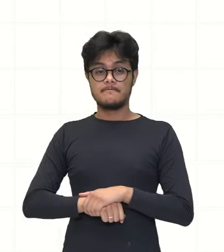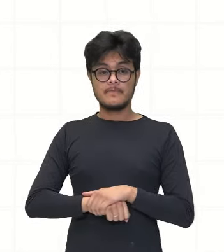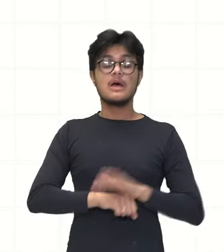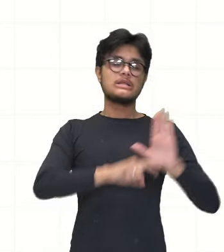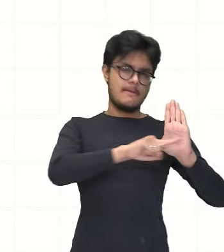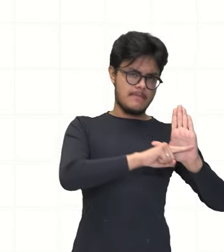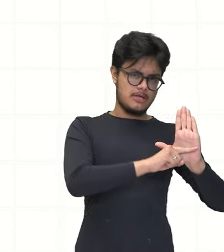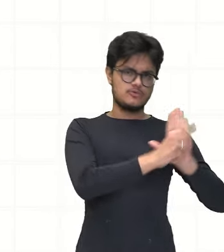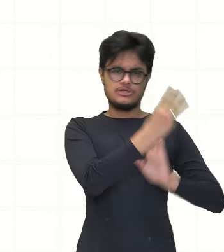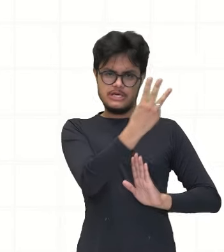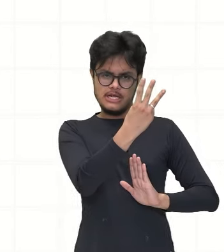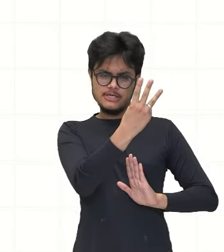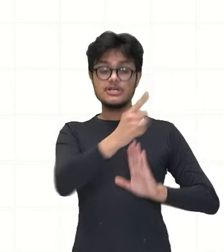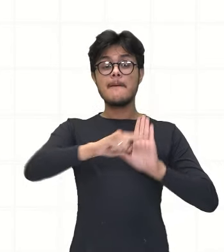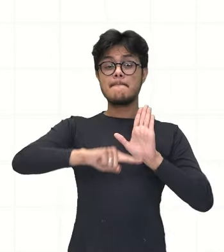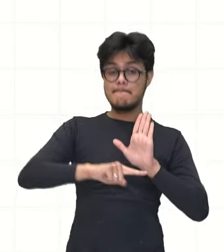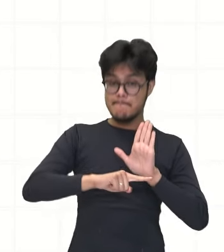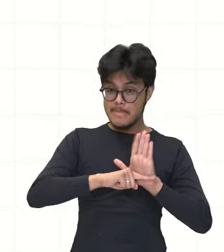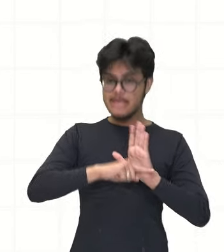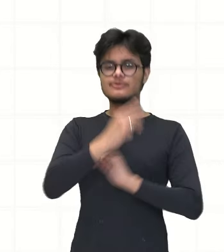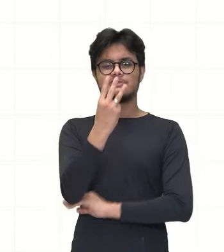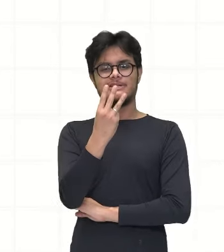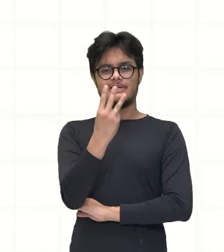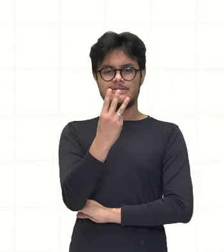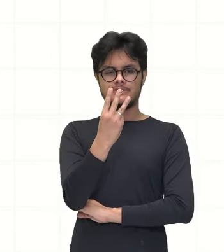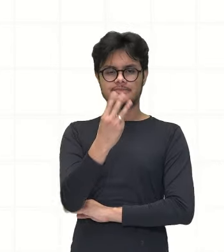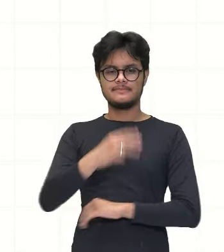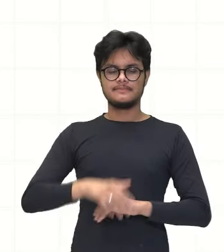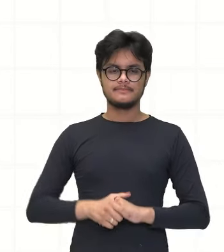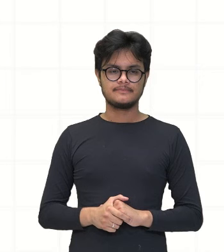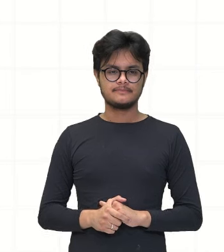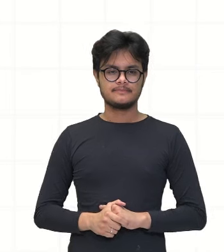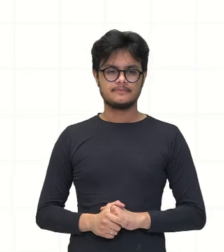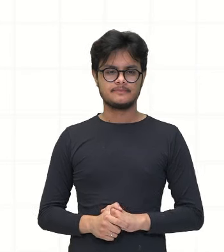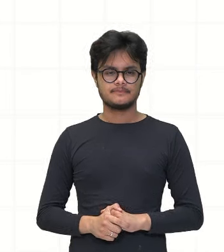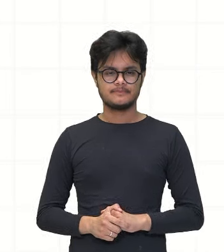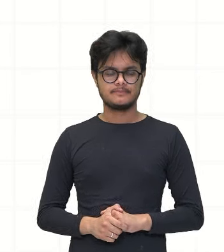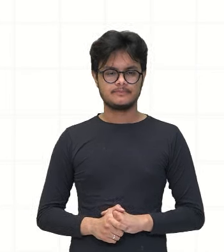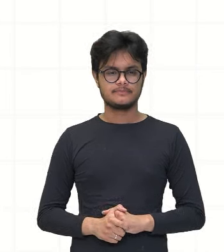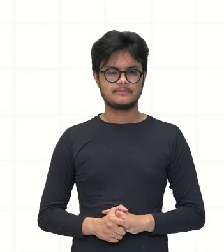o ponto dele lá no A, menos esse segundo 3 aqui.